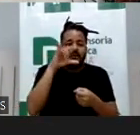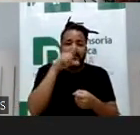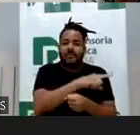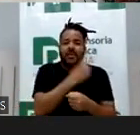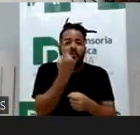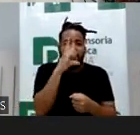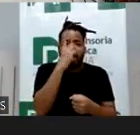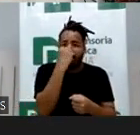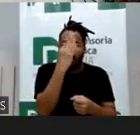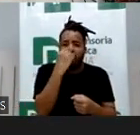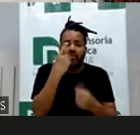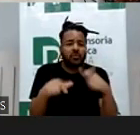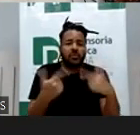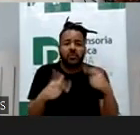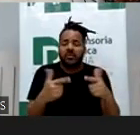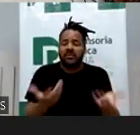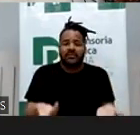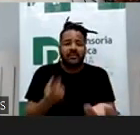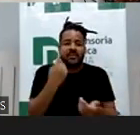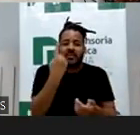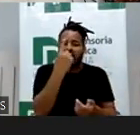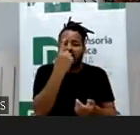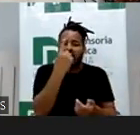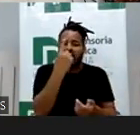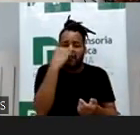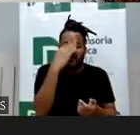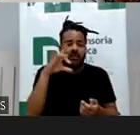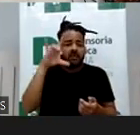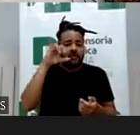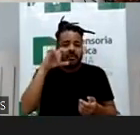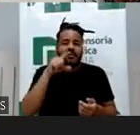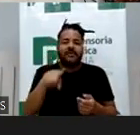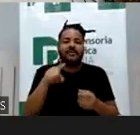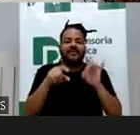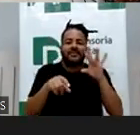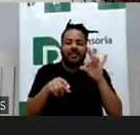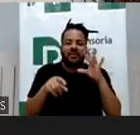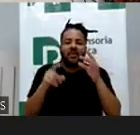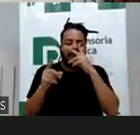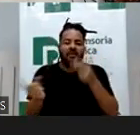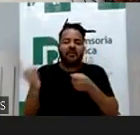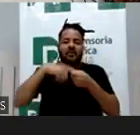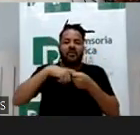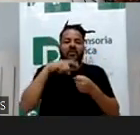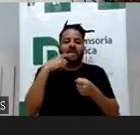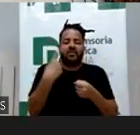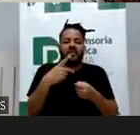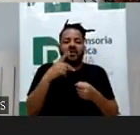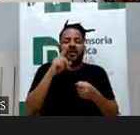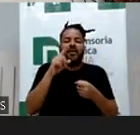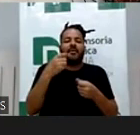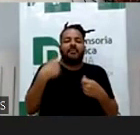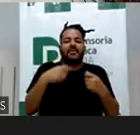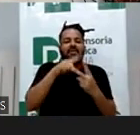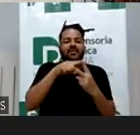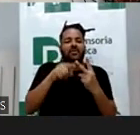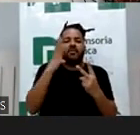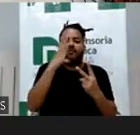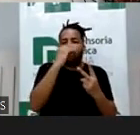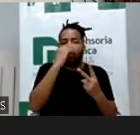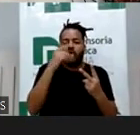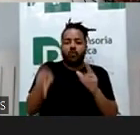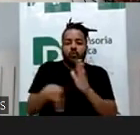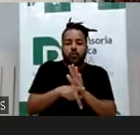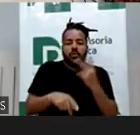foto. Como ele não tinha foto nem no perfil, eu descobri que para você recuperar mais fácil o seu perfil, você tem que ter no mínimo duas fotos suas